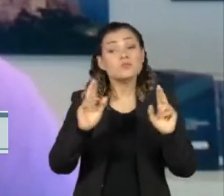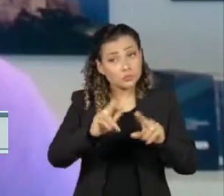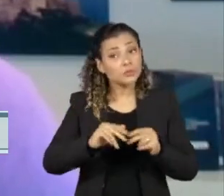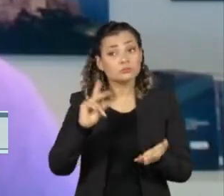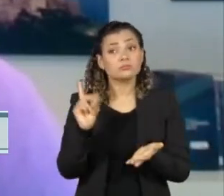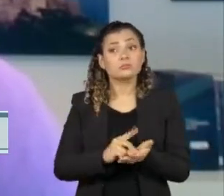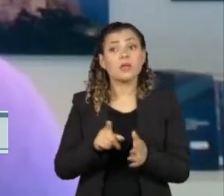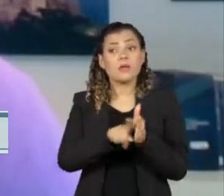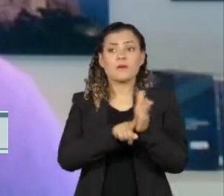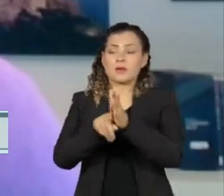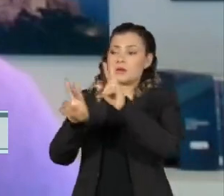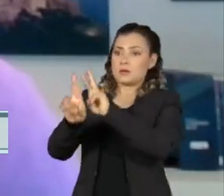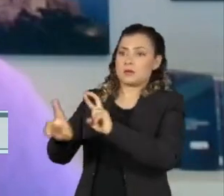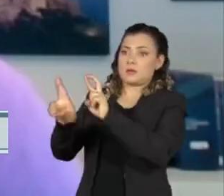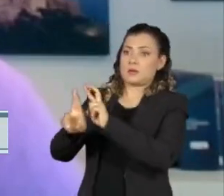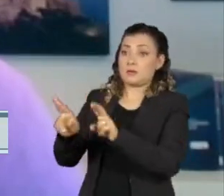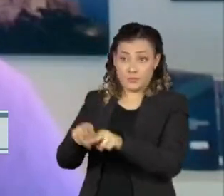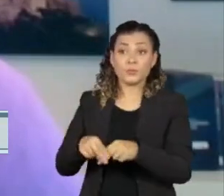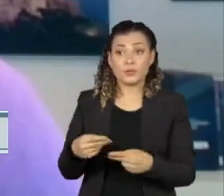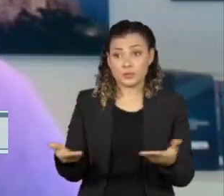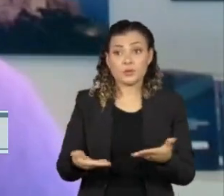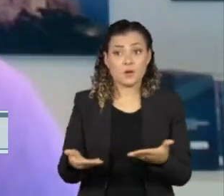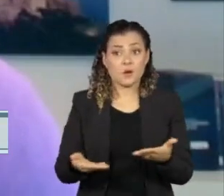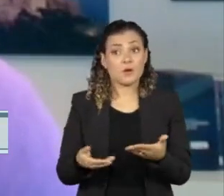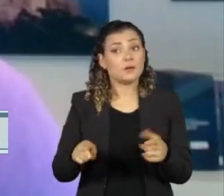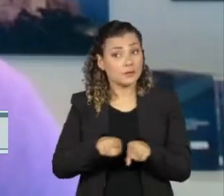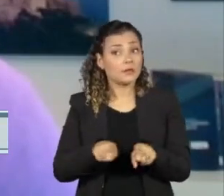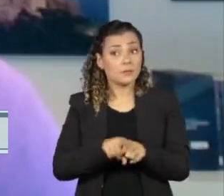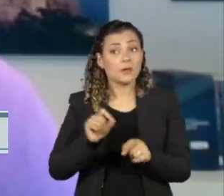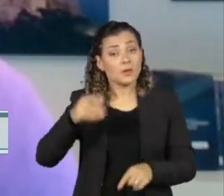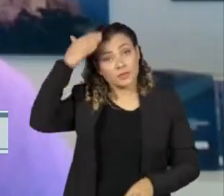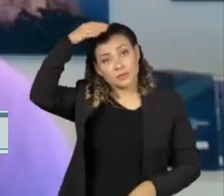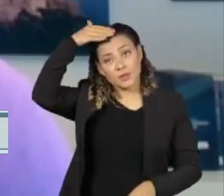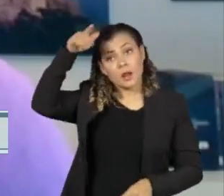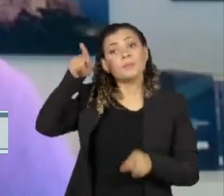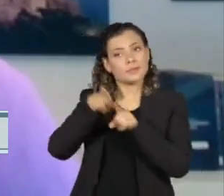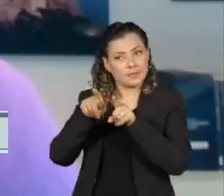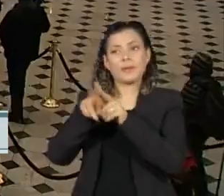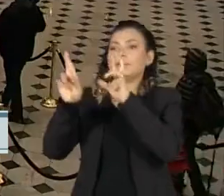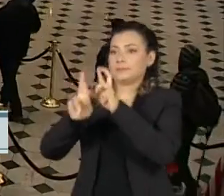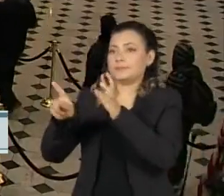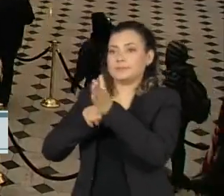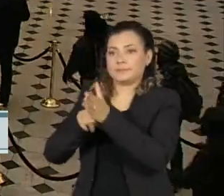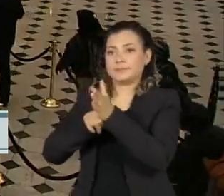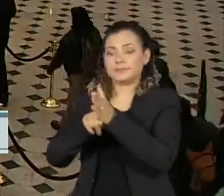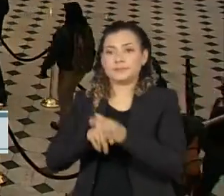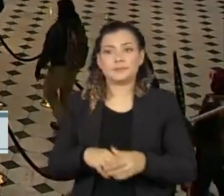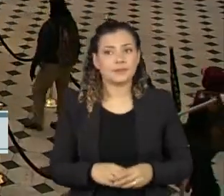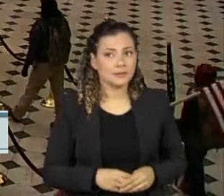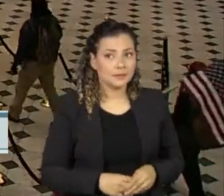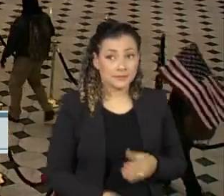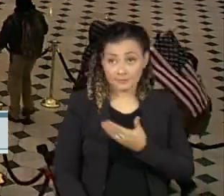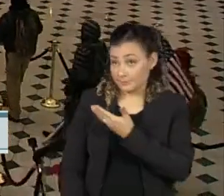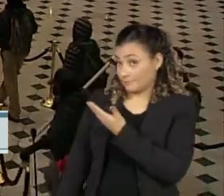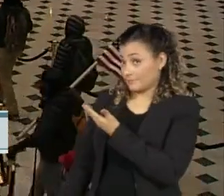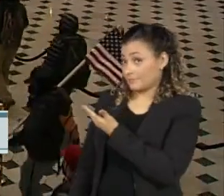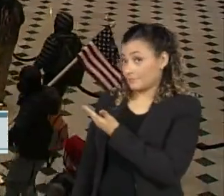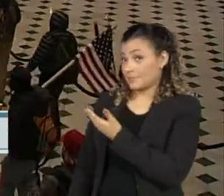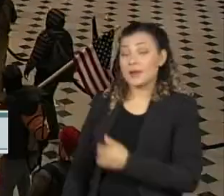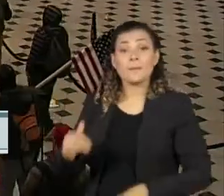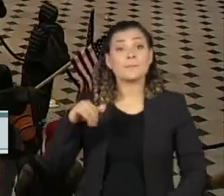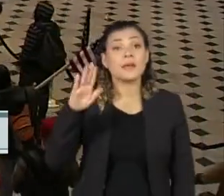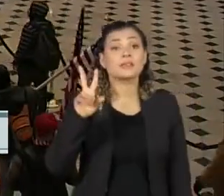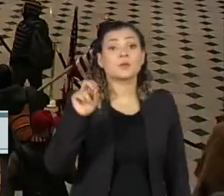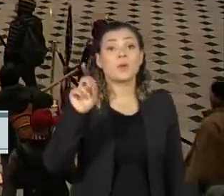isso que eles estão sendo investigados e, inclusive, o Trump tem sido investigado. No episódio do Capitólio, mais de